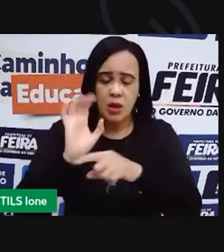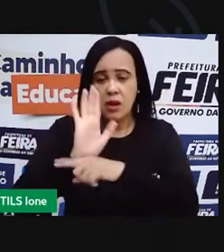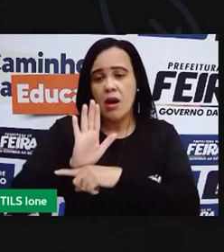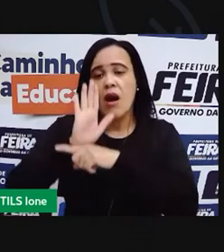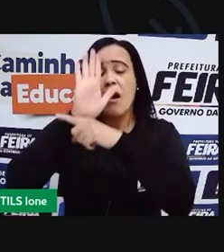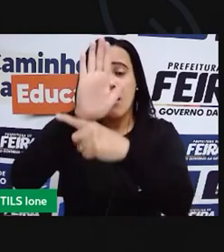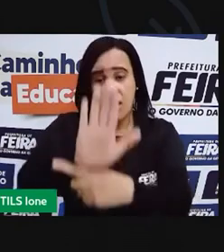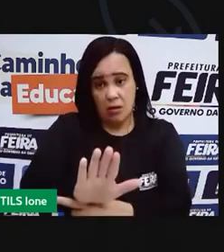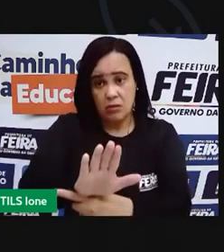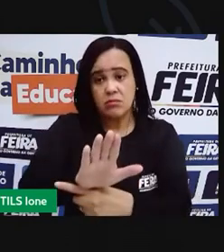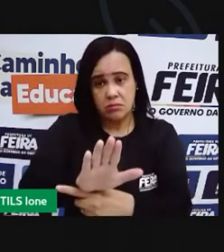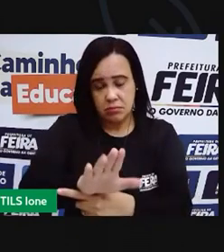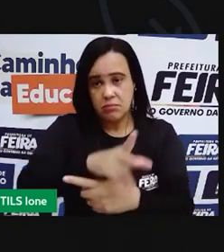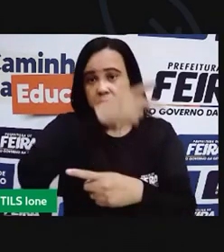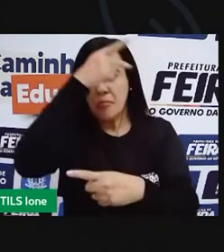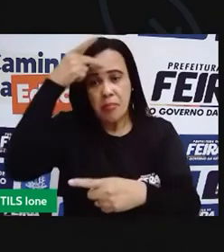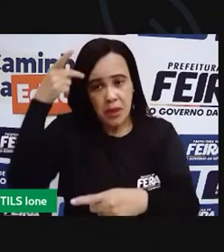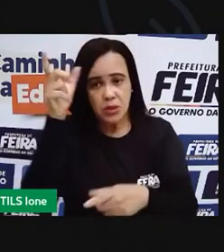as pessoas